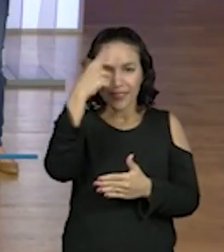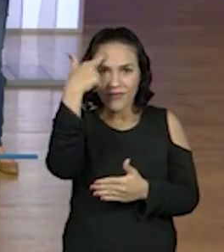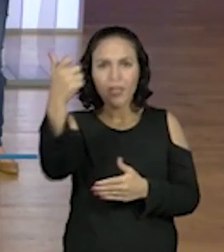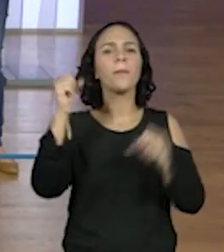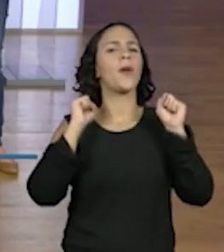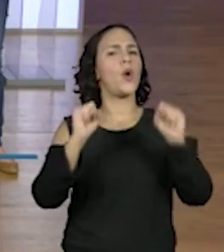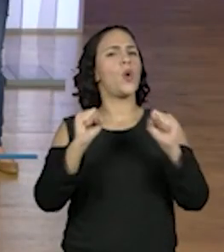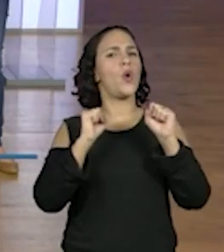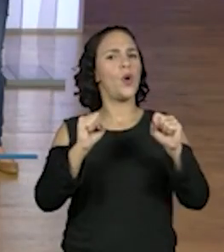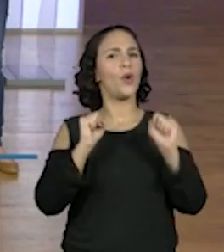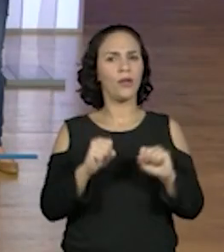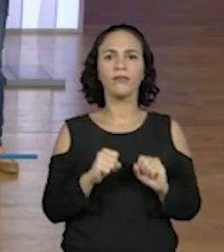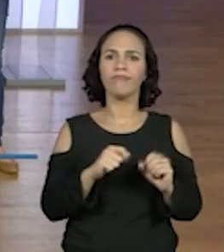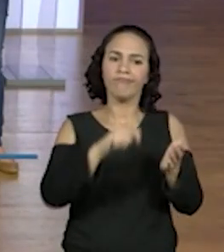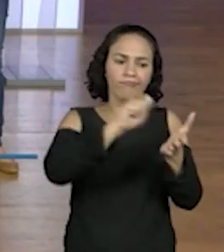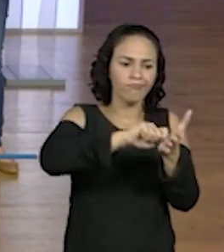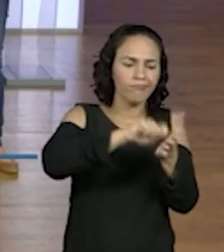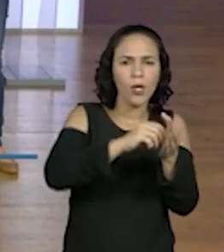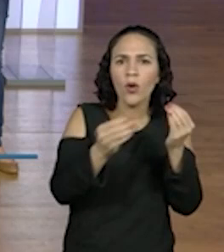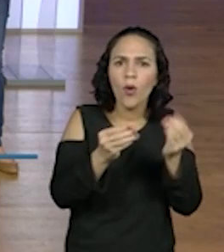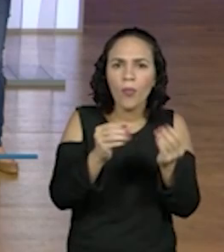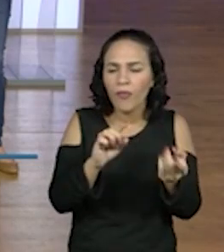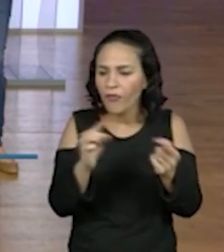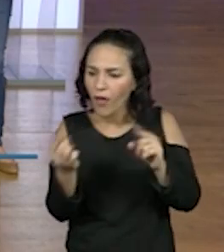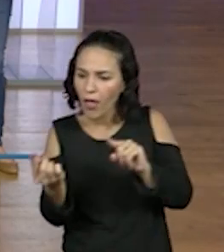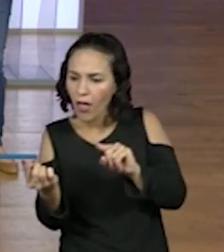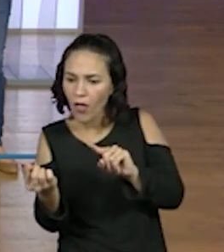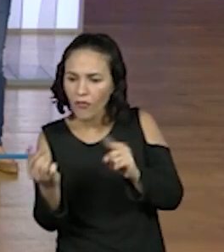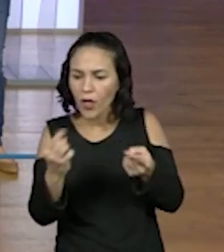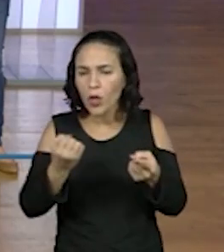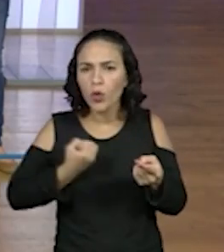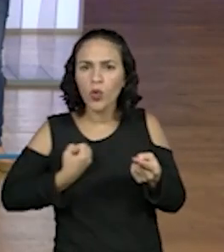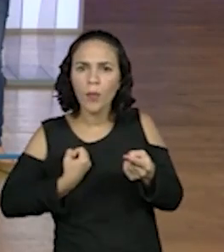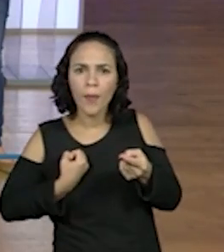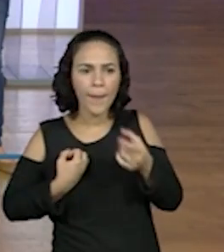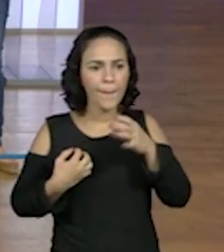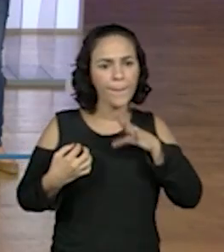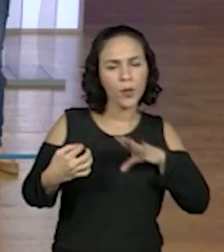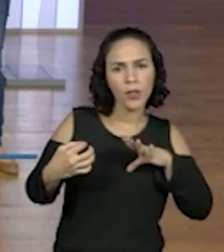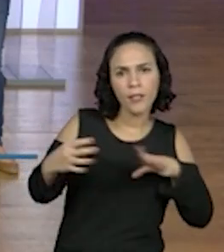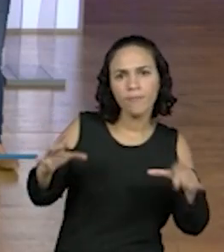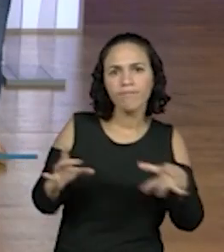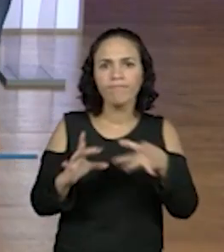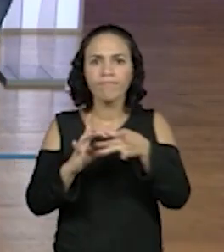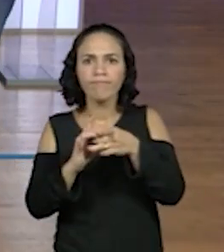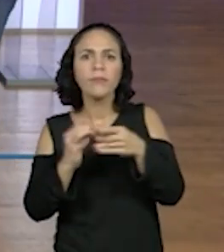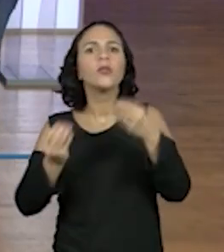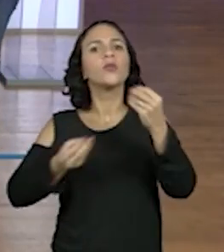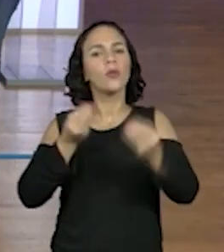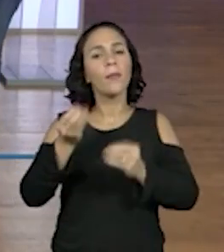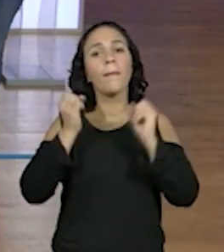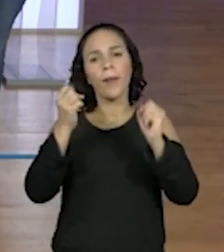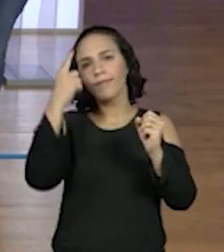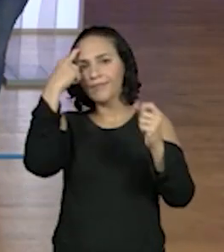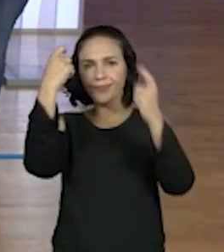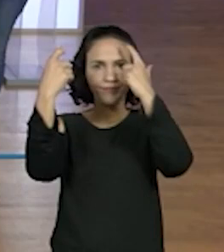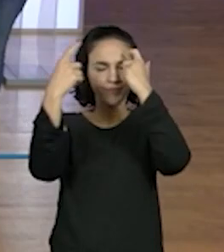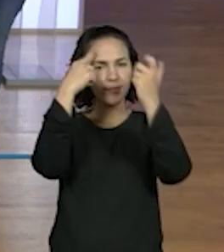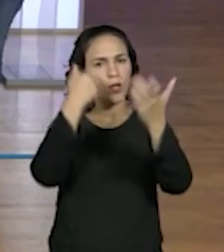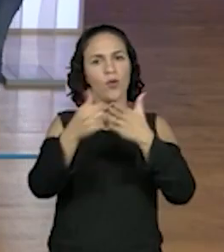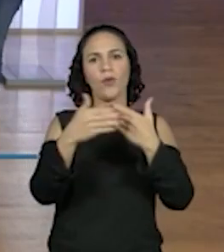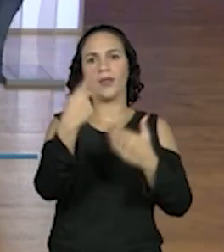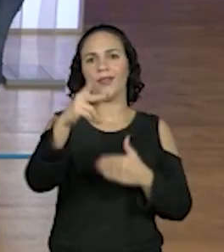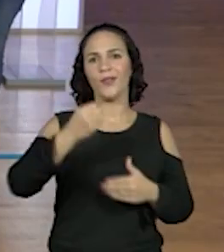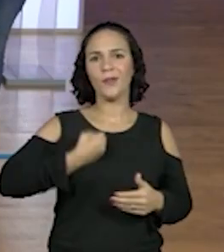pensando ali na escrita e voltando, escrevendo, não precisa ser nem estes. Não mesmo, eles podem criar os números